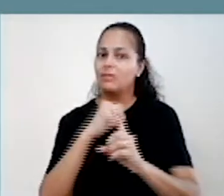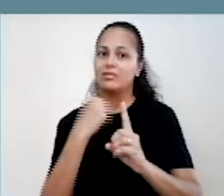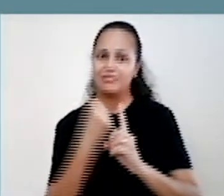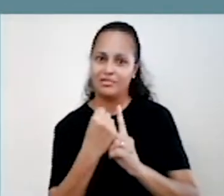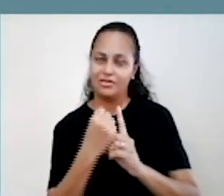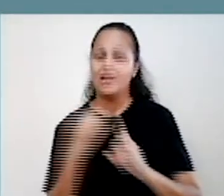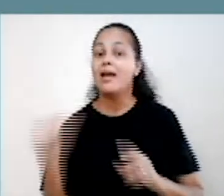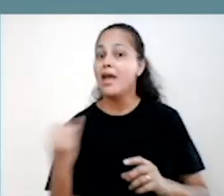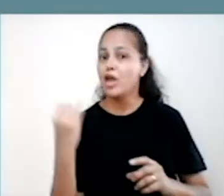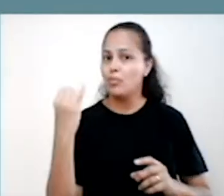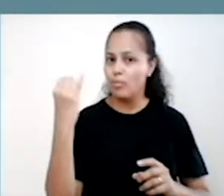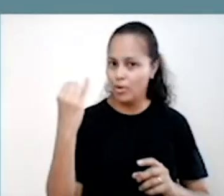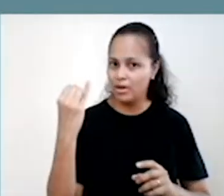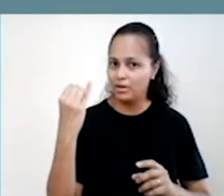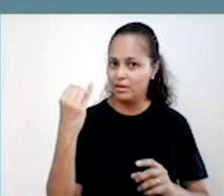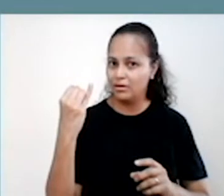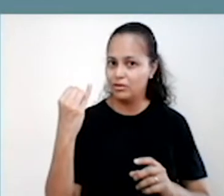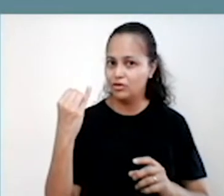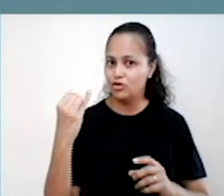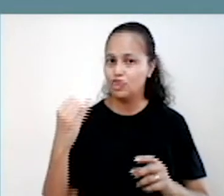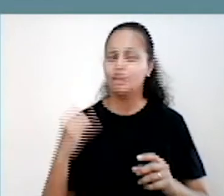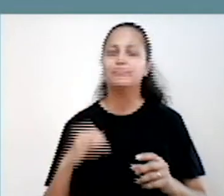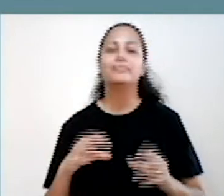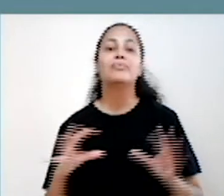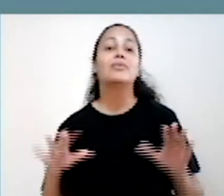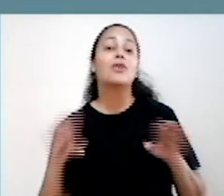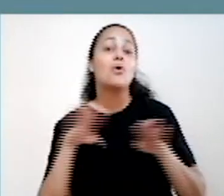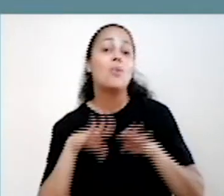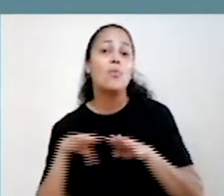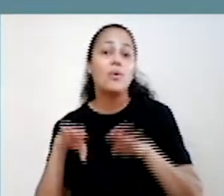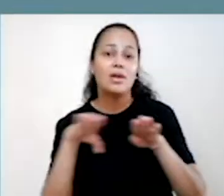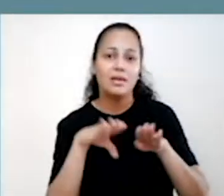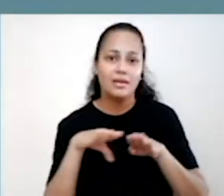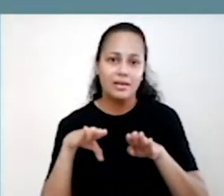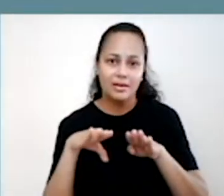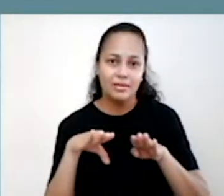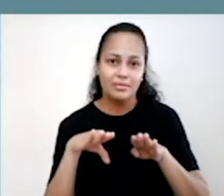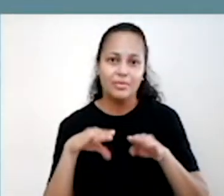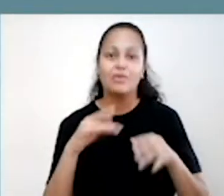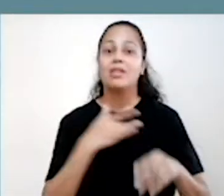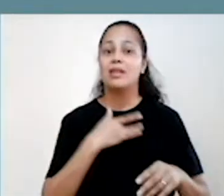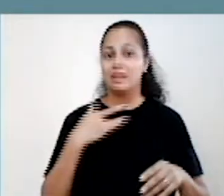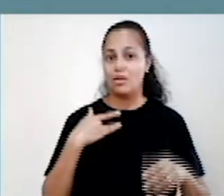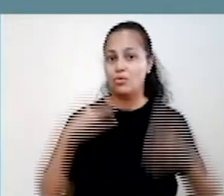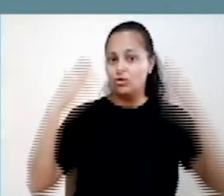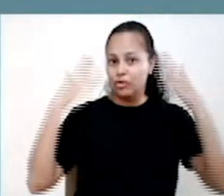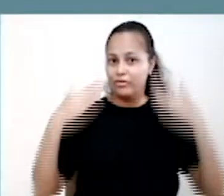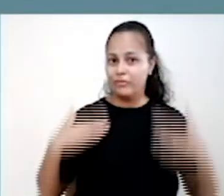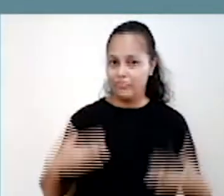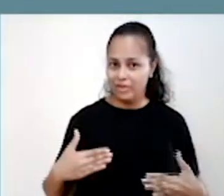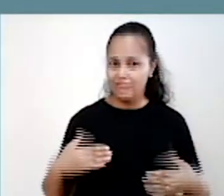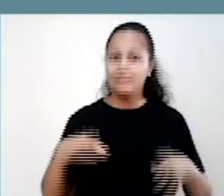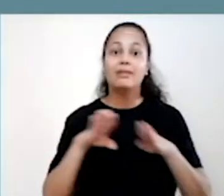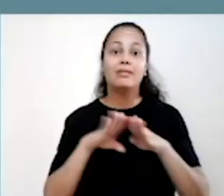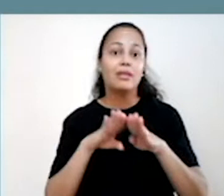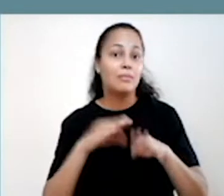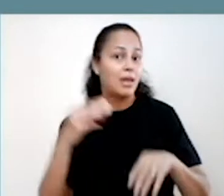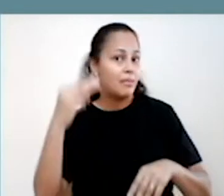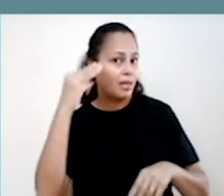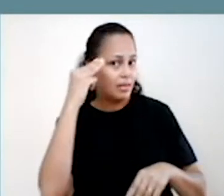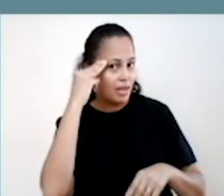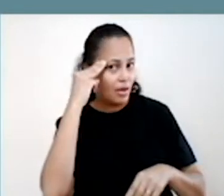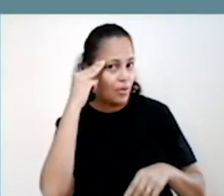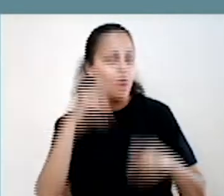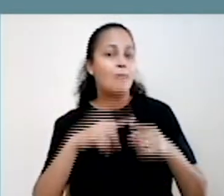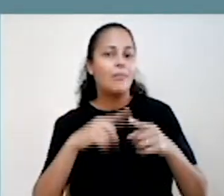importante um equilíbrio entre essas esferas e uma consciência de cuidado tanto da saúde física quanto da saúde mental, porque